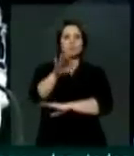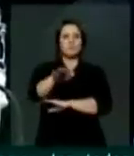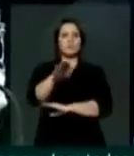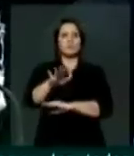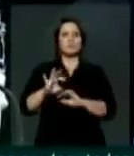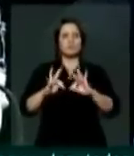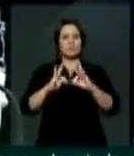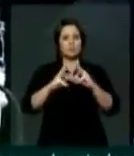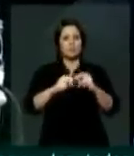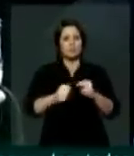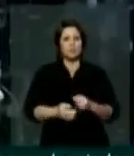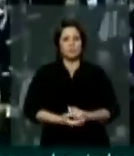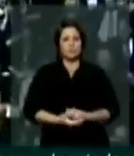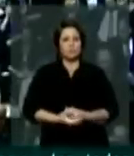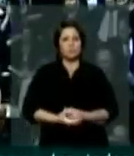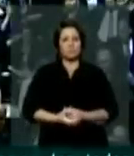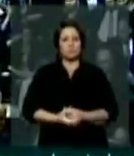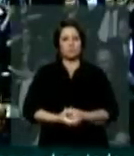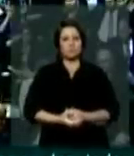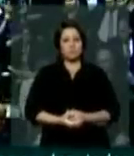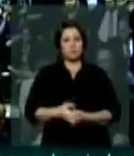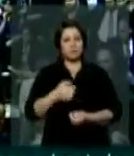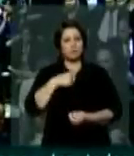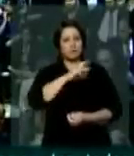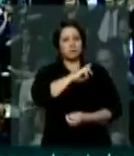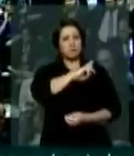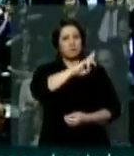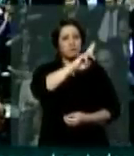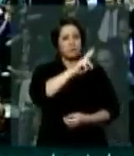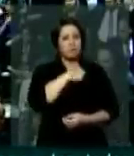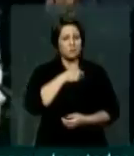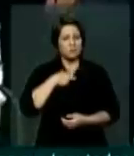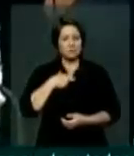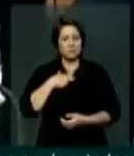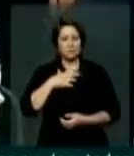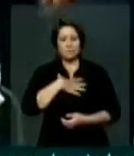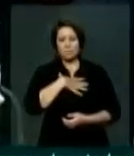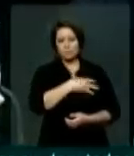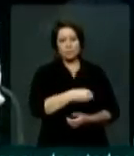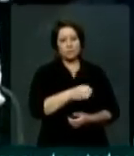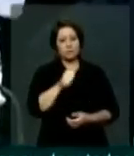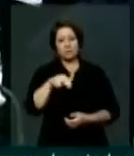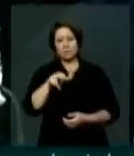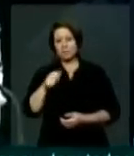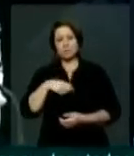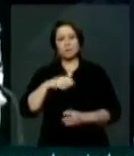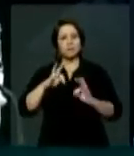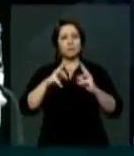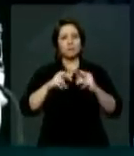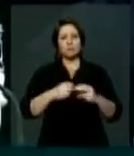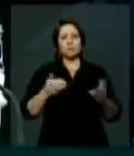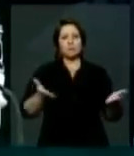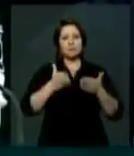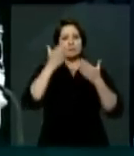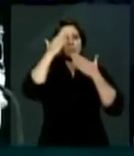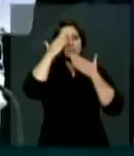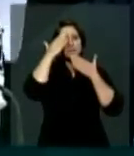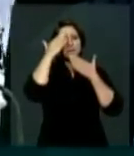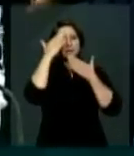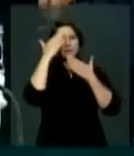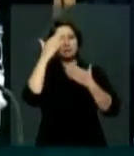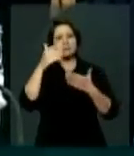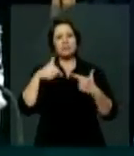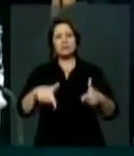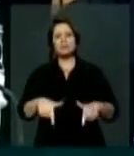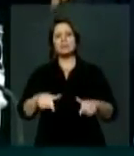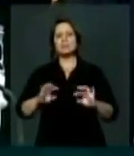todos. Eu vou falar em nome dos filhos de Ana. Queremos agradecer a todos que aqui estão